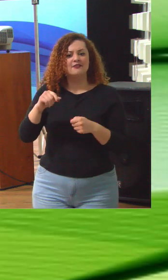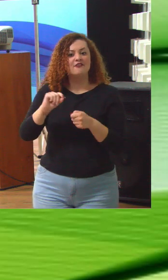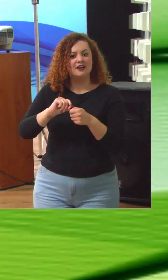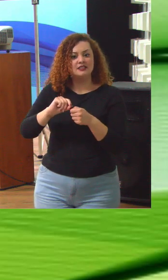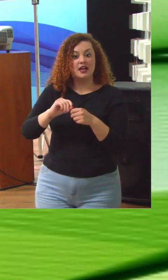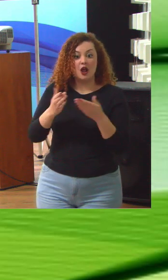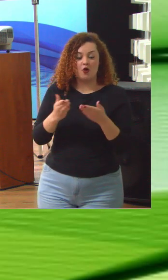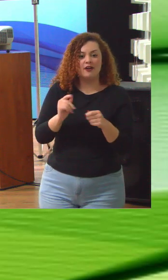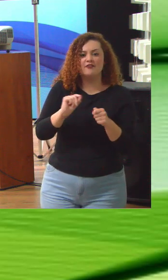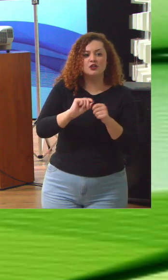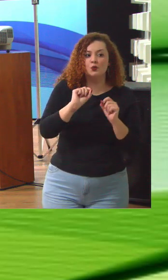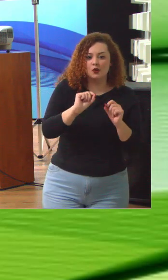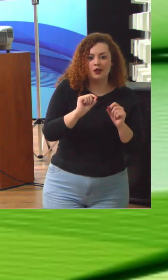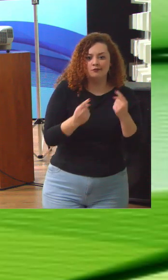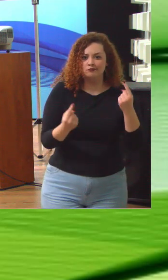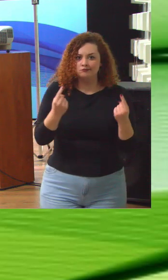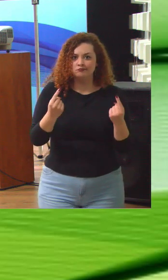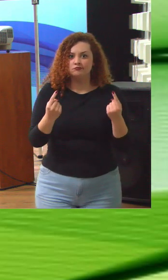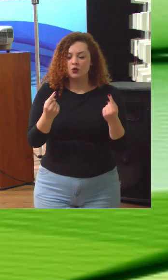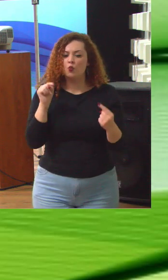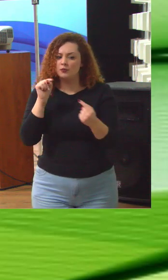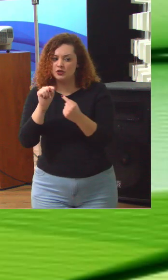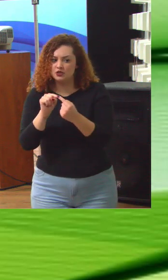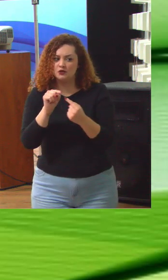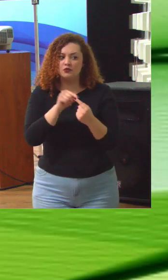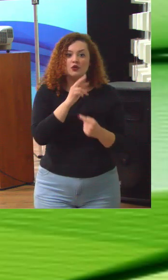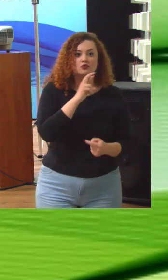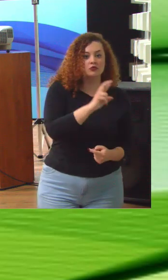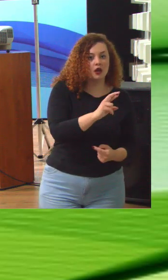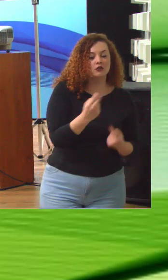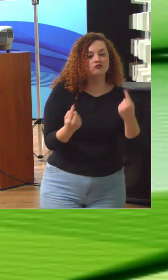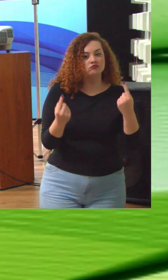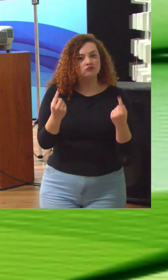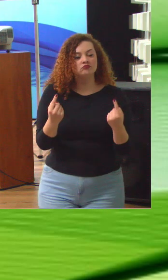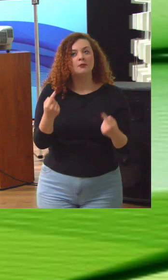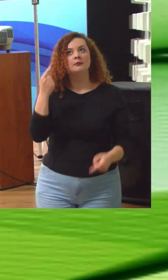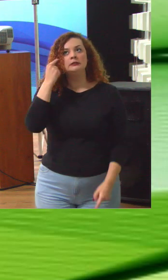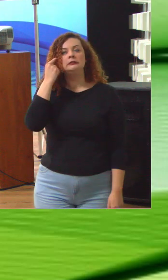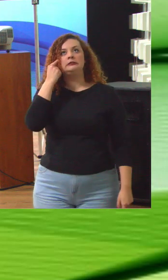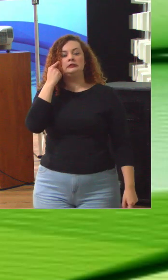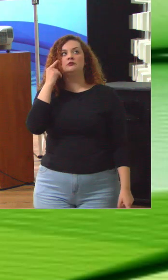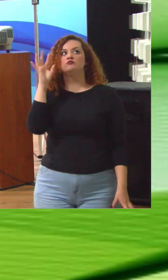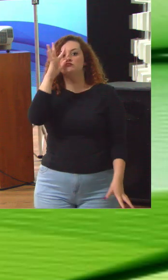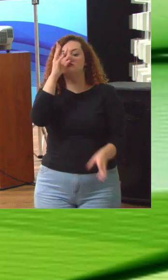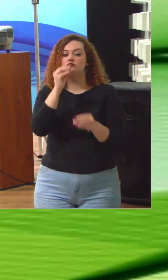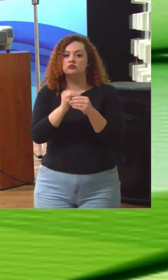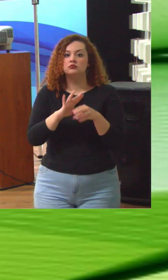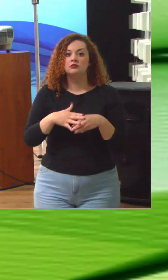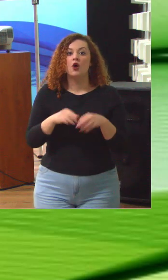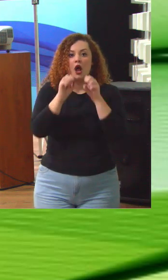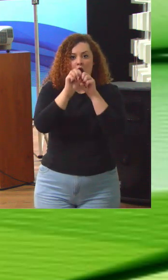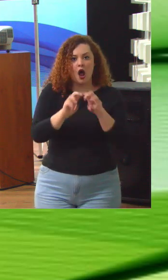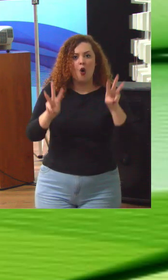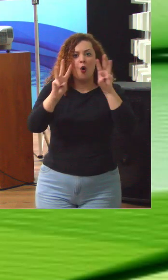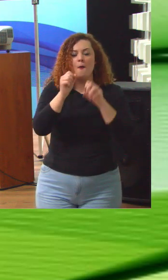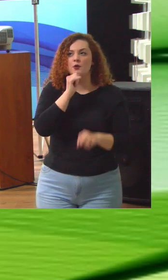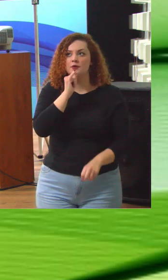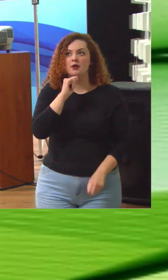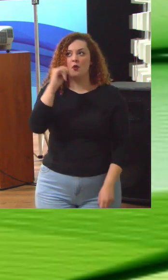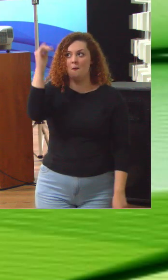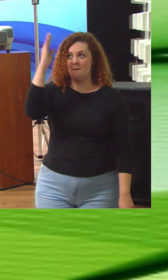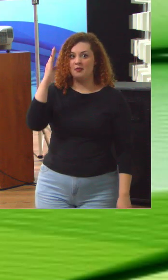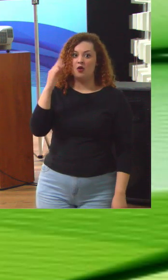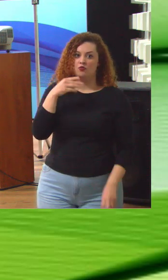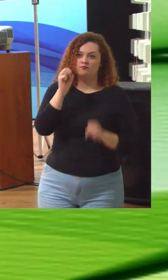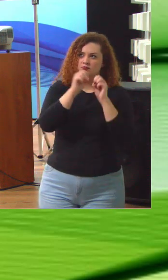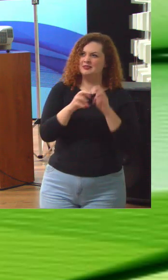fato está fazendo e concluem o seu juízo de valor a esse respeito a ONU pode achar que o Brasil não está bem